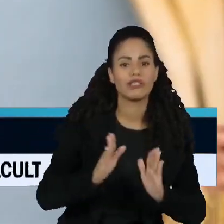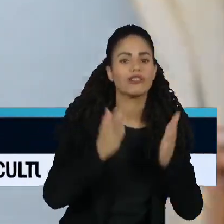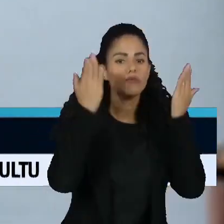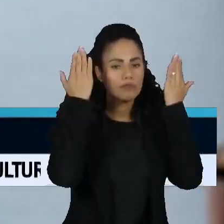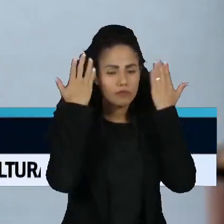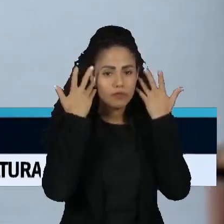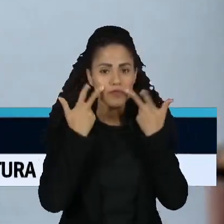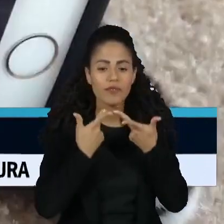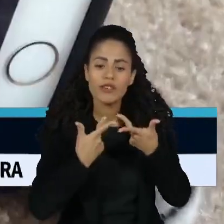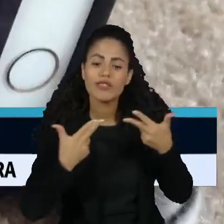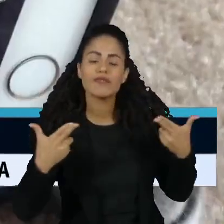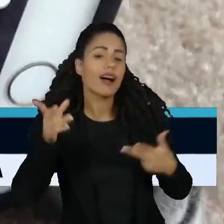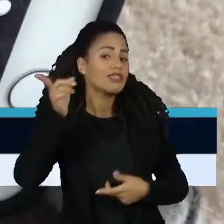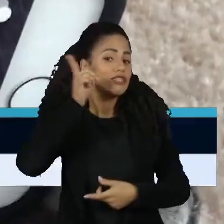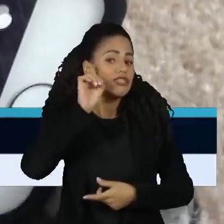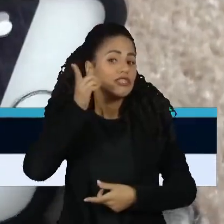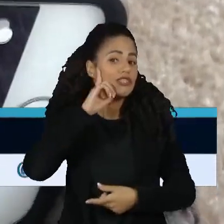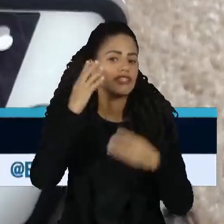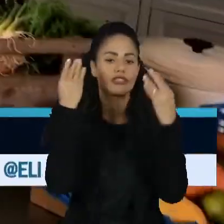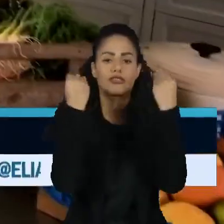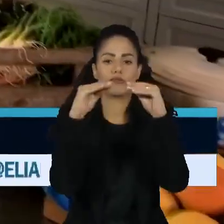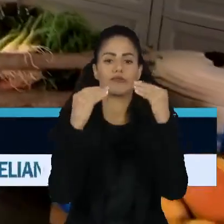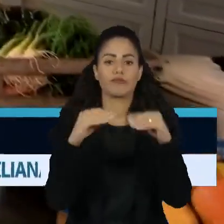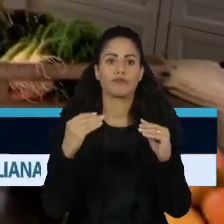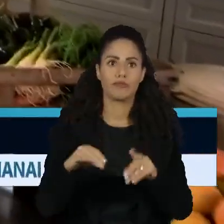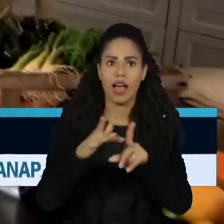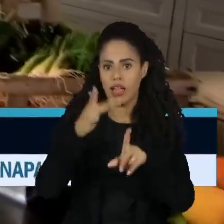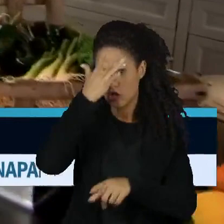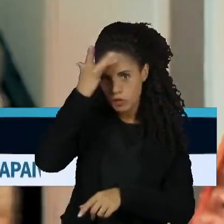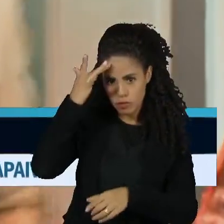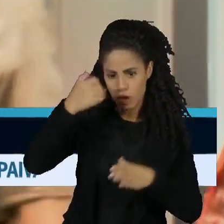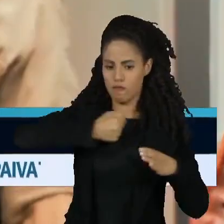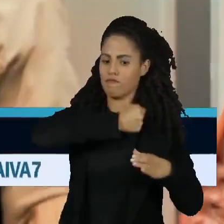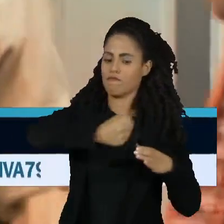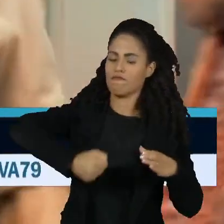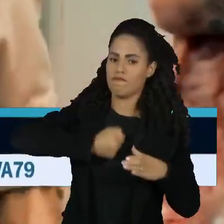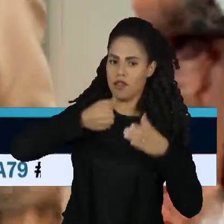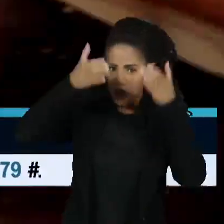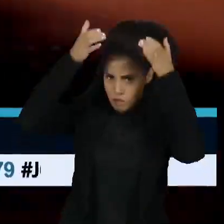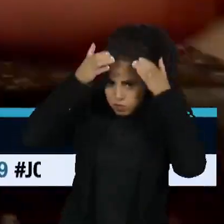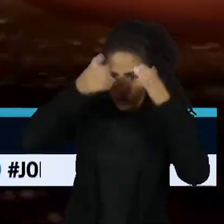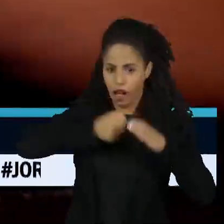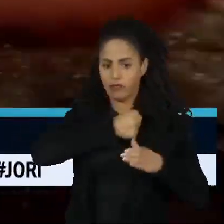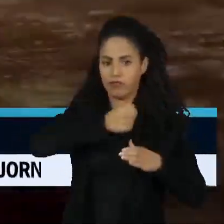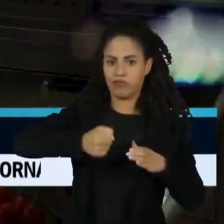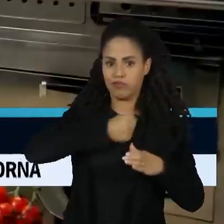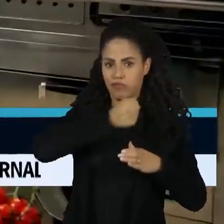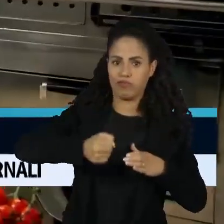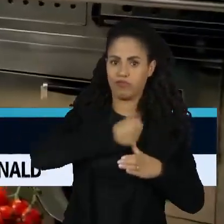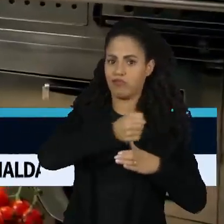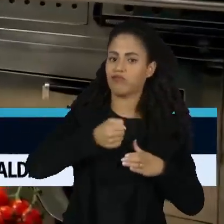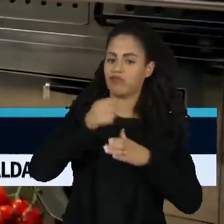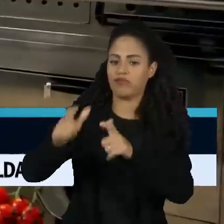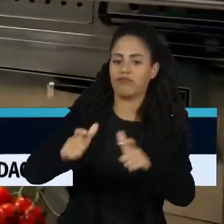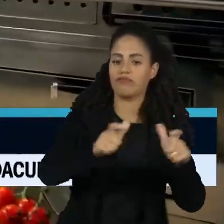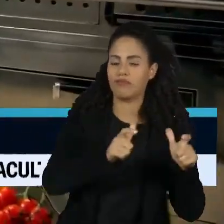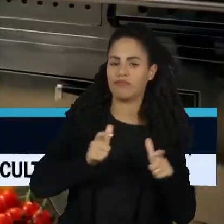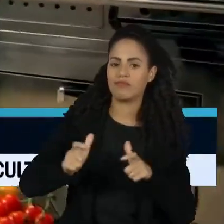que mostram o dia a dia dos animais de estimação, os chefes que levam a gastronomia para dentro de qualquer cozinha